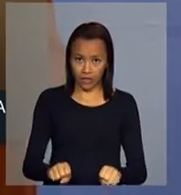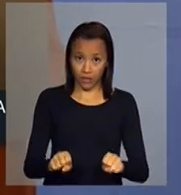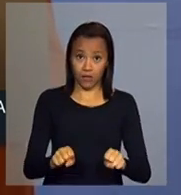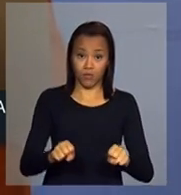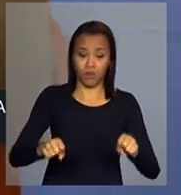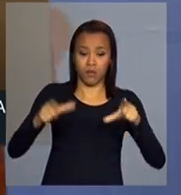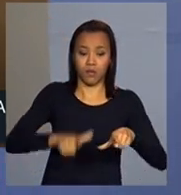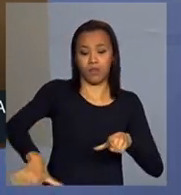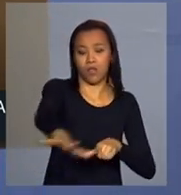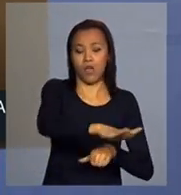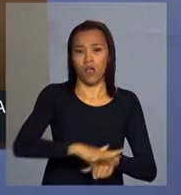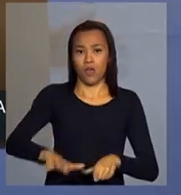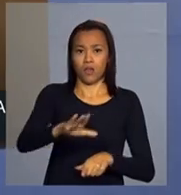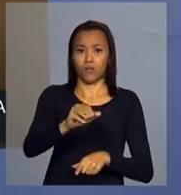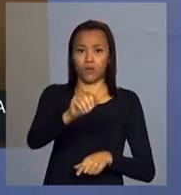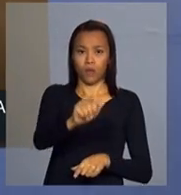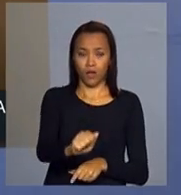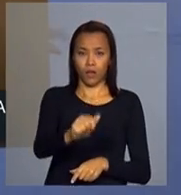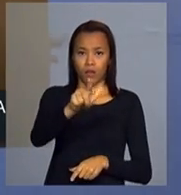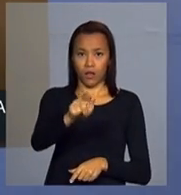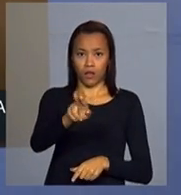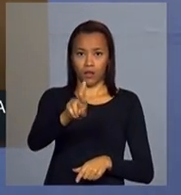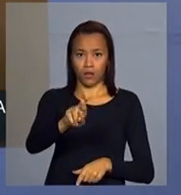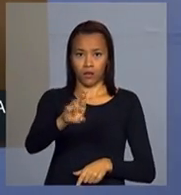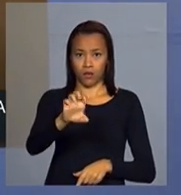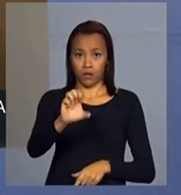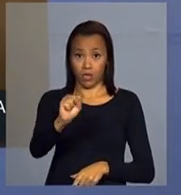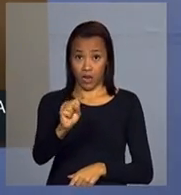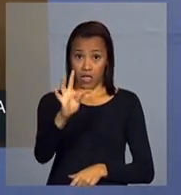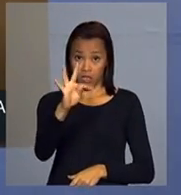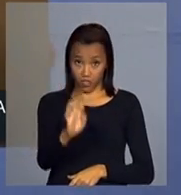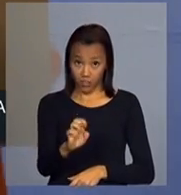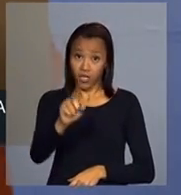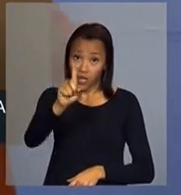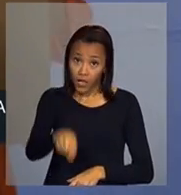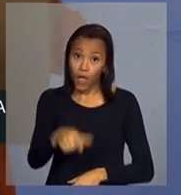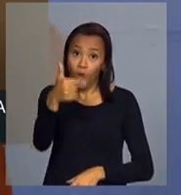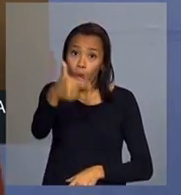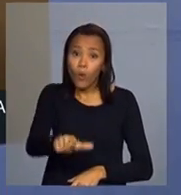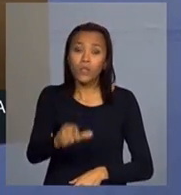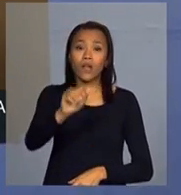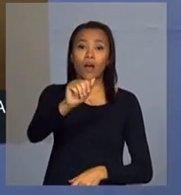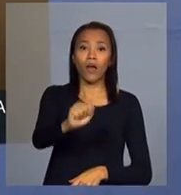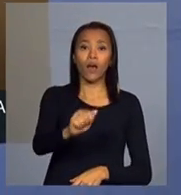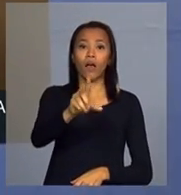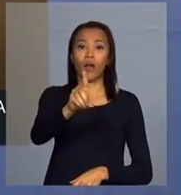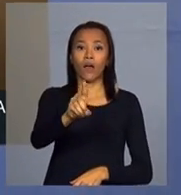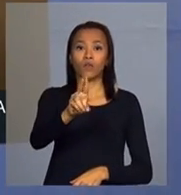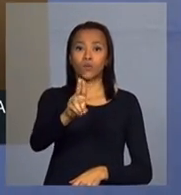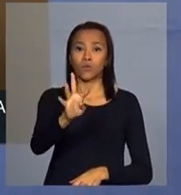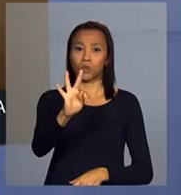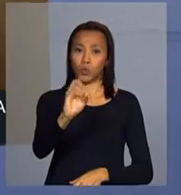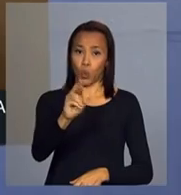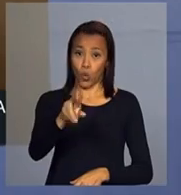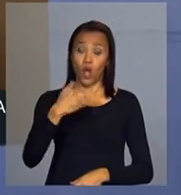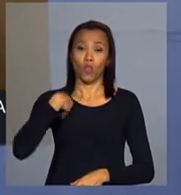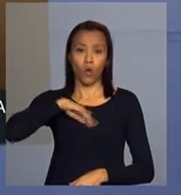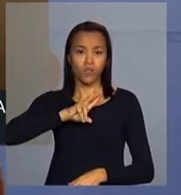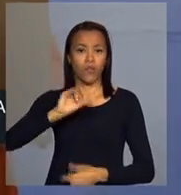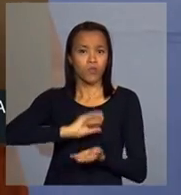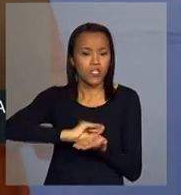Agreste, o canal do Agreste, a doutora do Agreste. Nós iremos investir aqui de forma